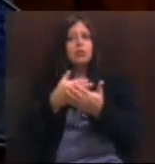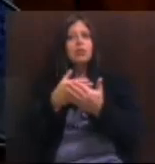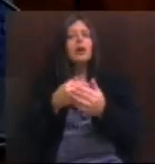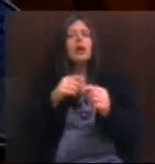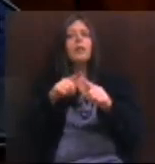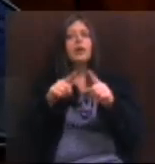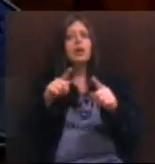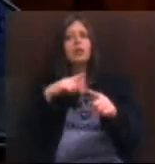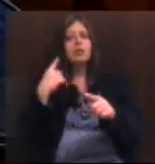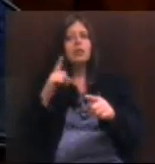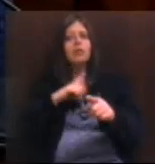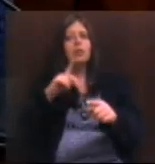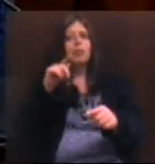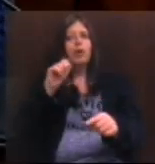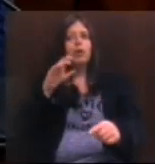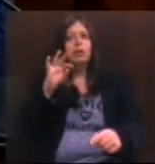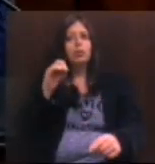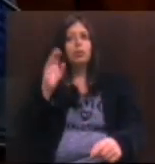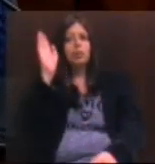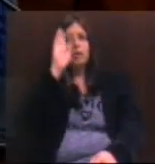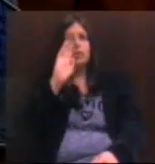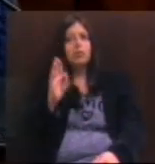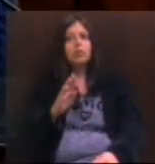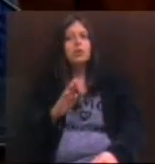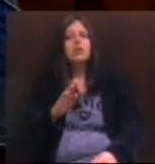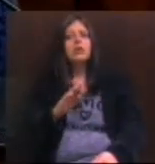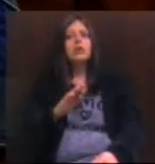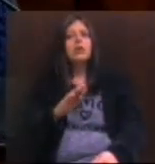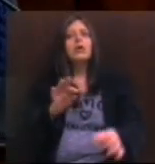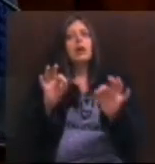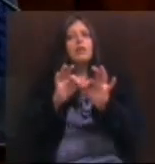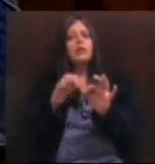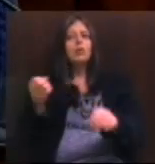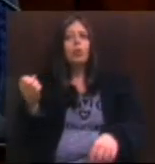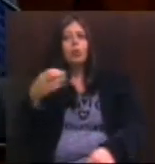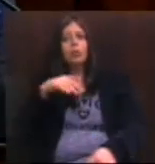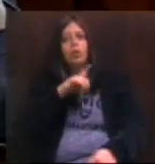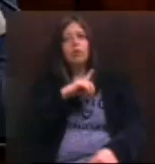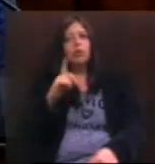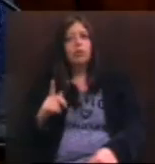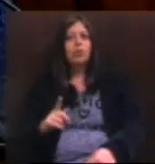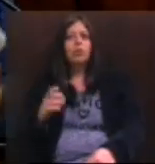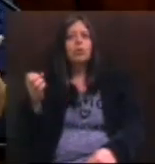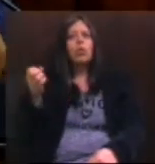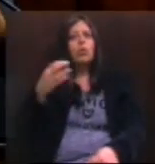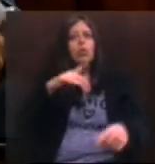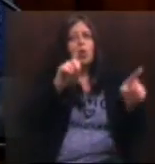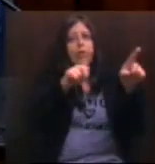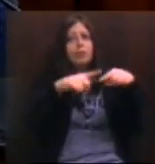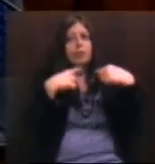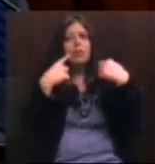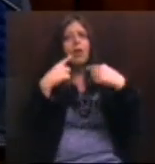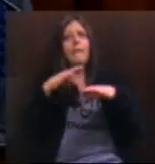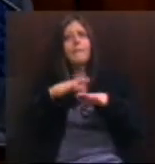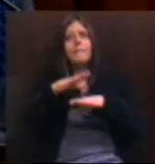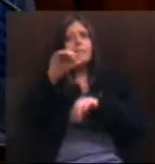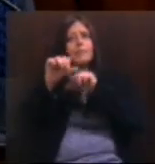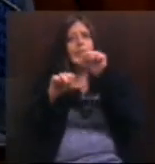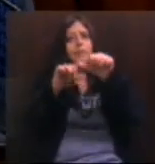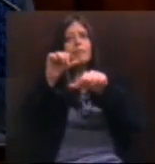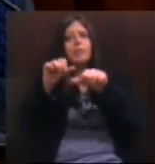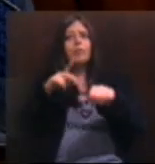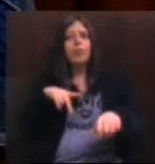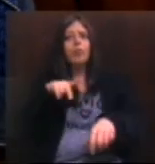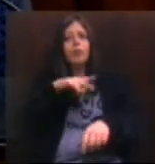um novo pacto nacional e, a partir disso, construamos um novo governo com novos desafios mais transformadores